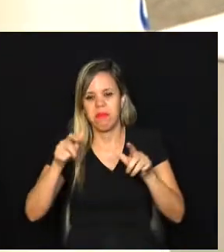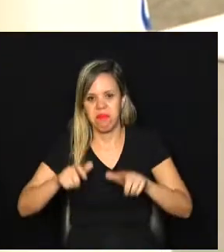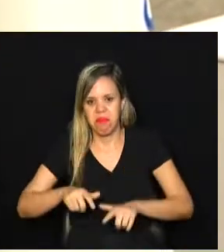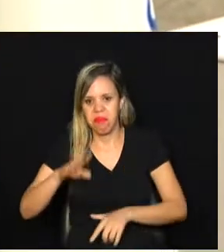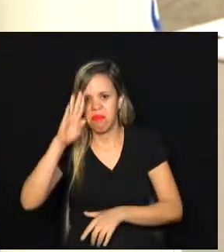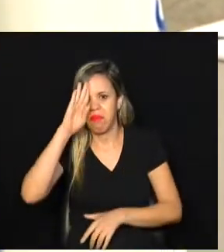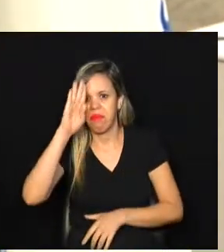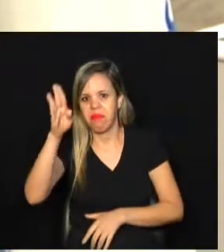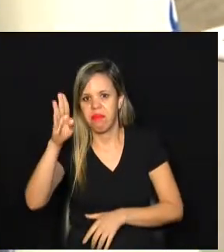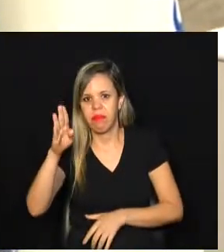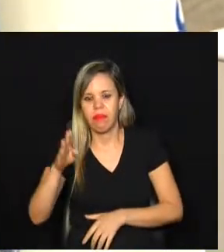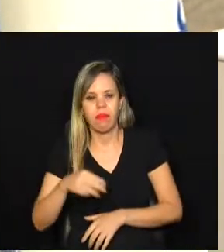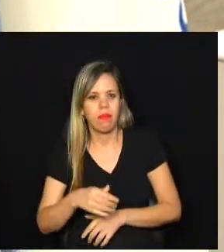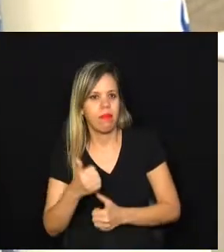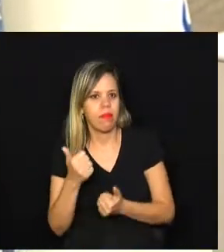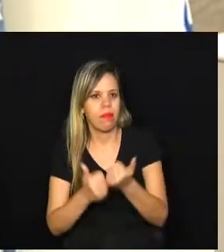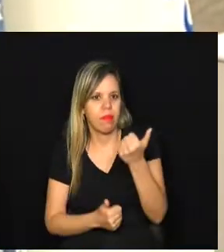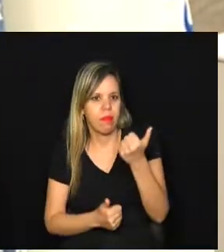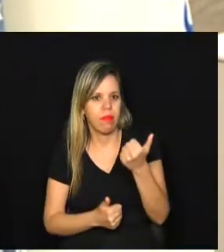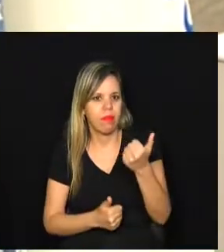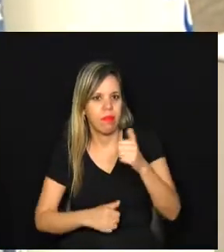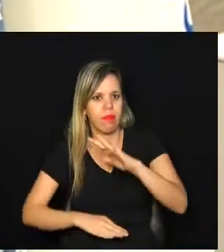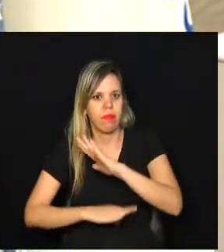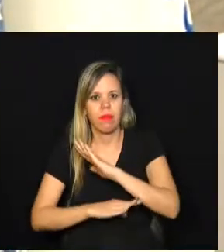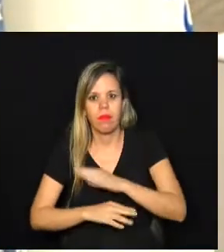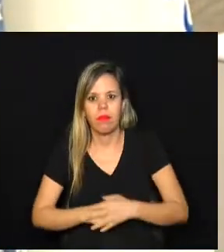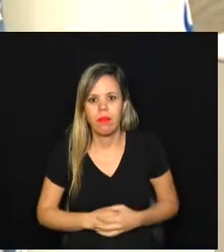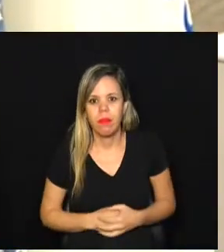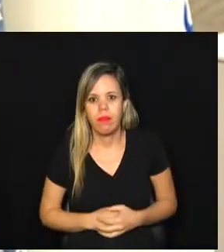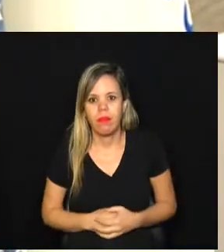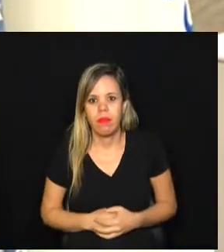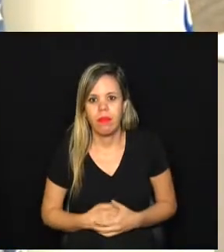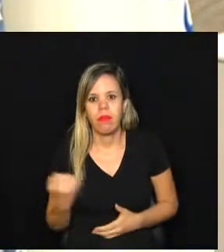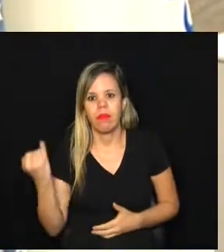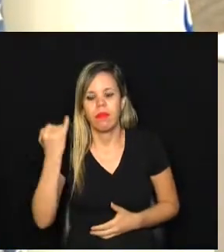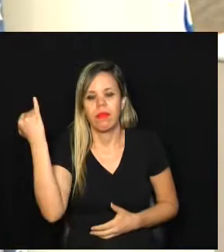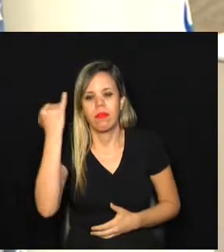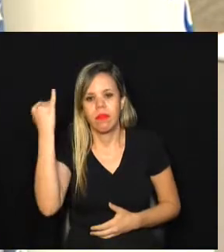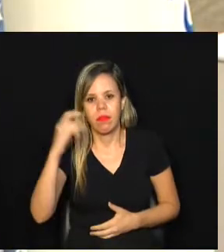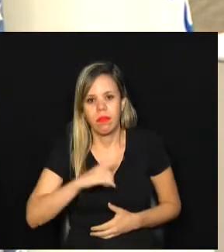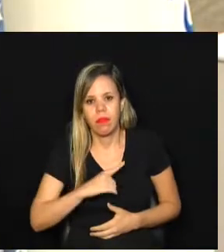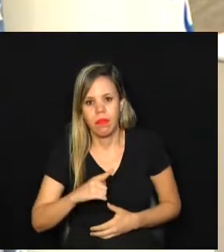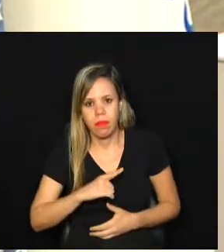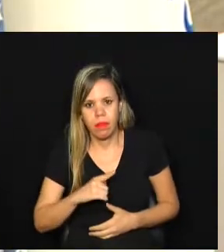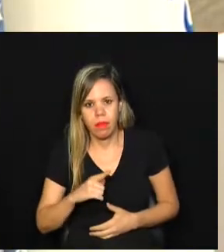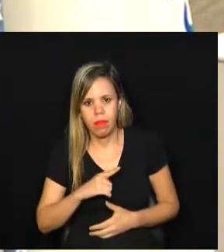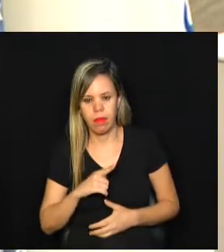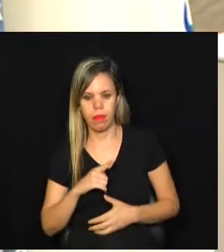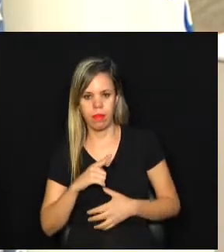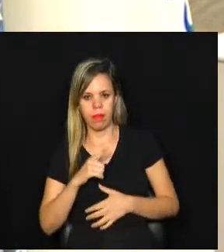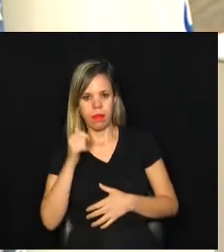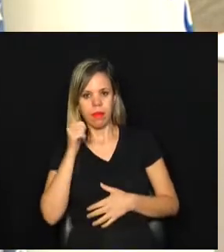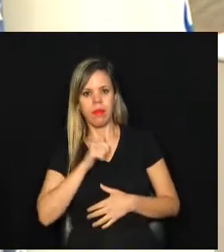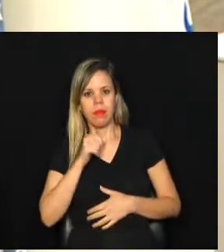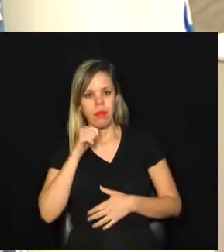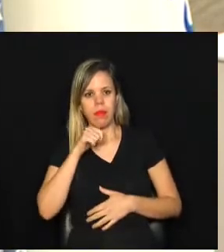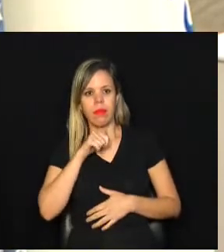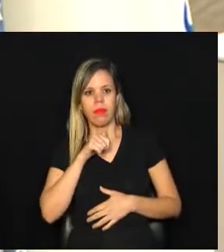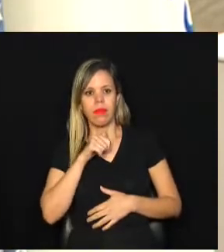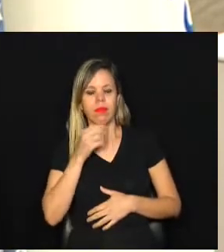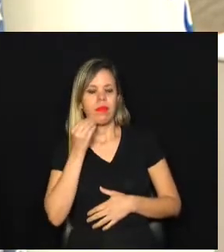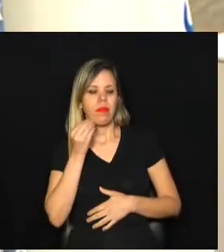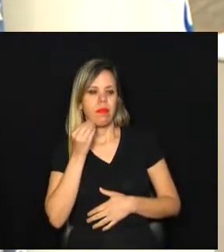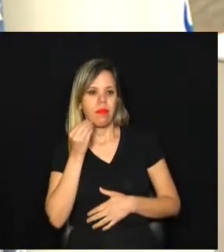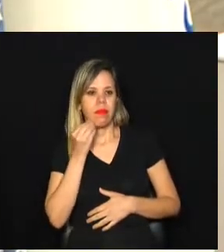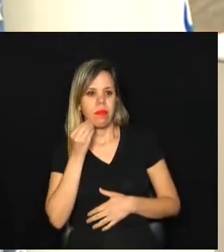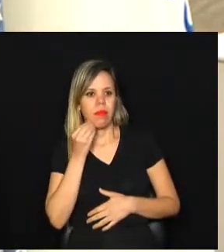destaque, a vice-presidência da Câmara. Que é muito importante ter a mulher ocupando esses espaços.